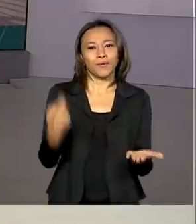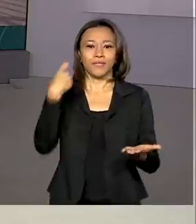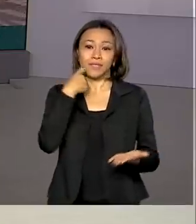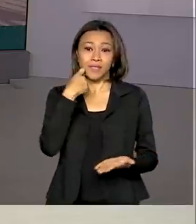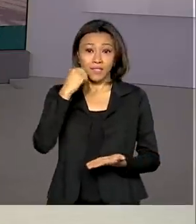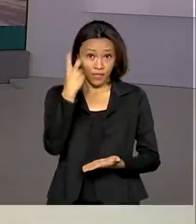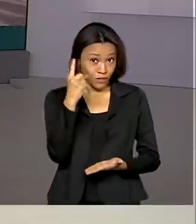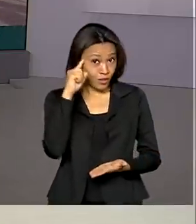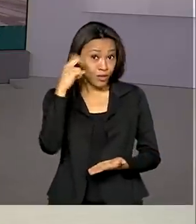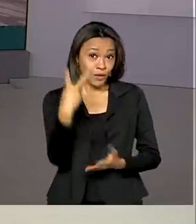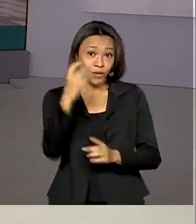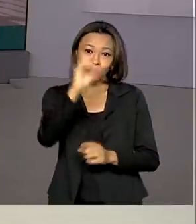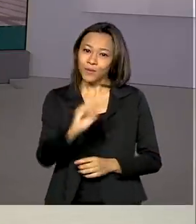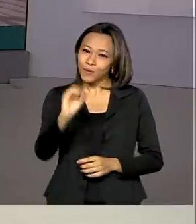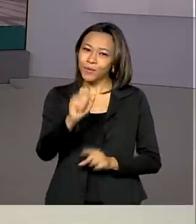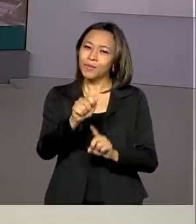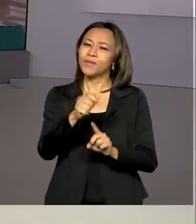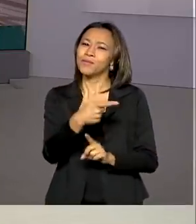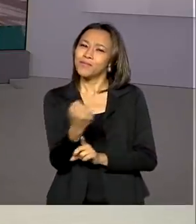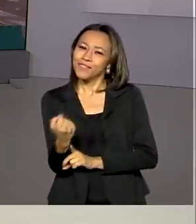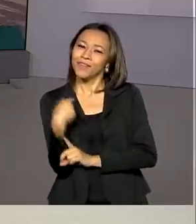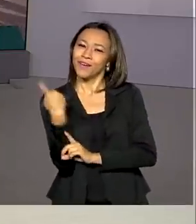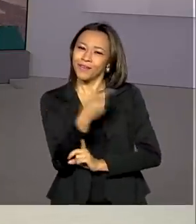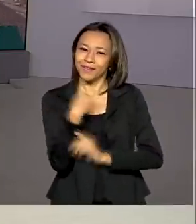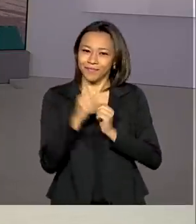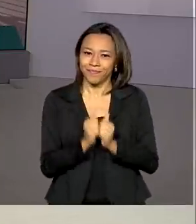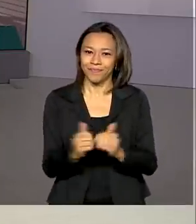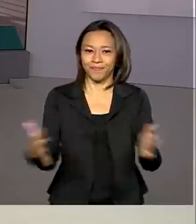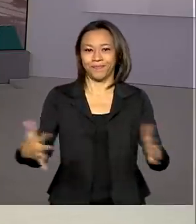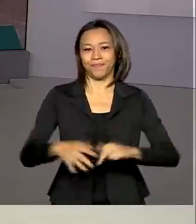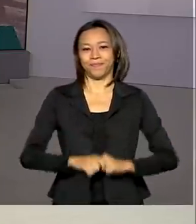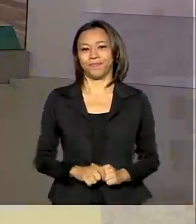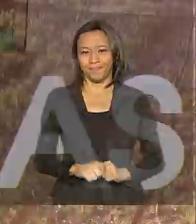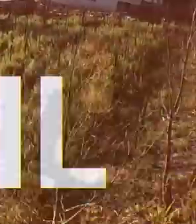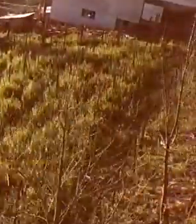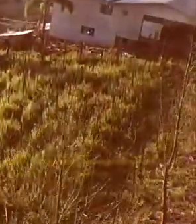2 de outubro de 2020. O Brasil em dia já está no ar.